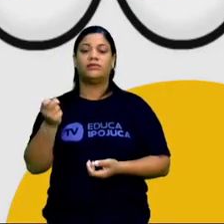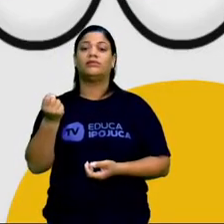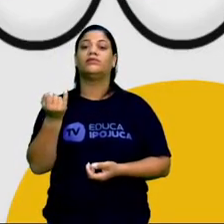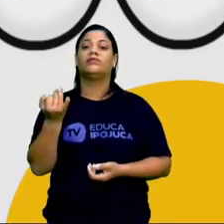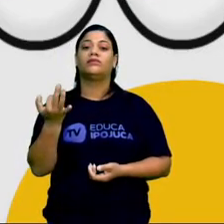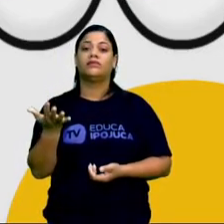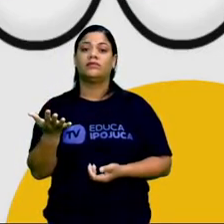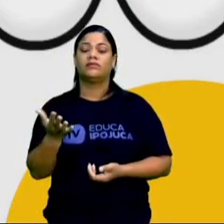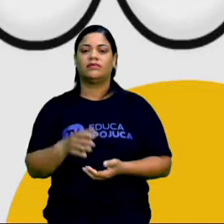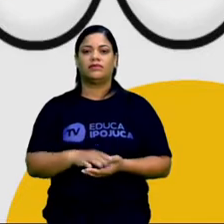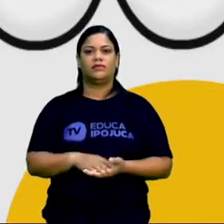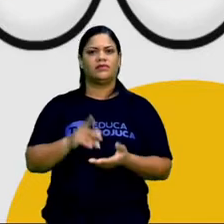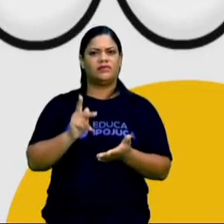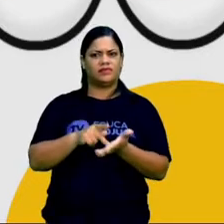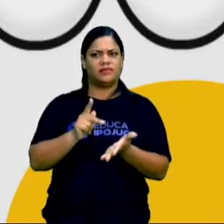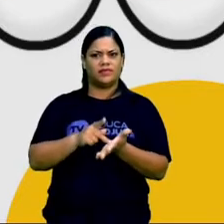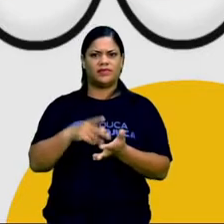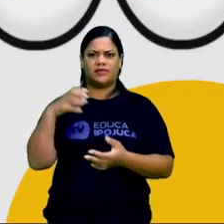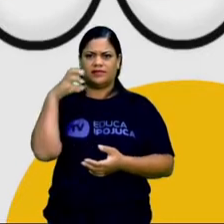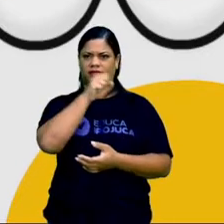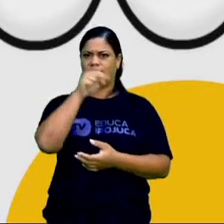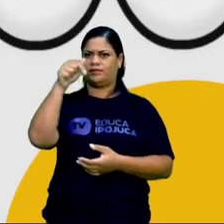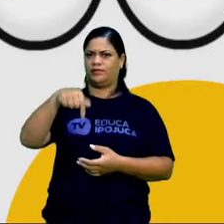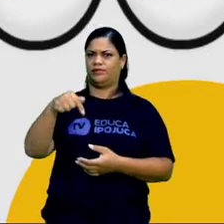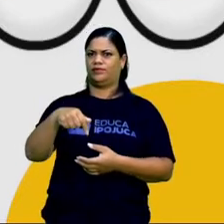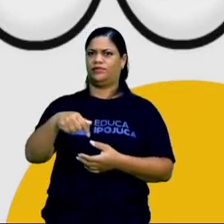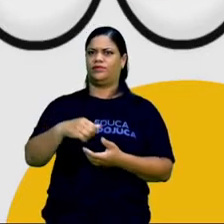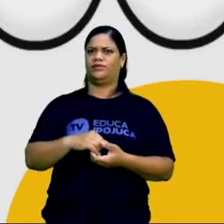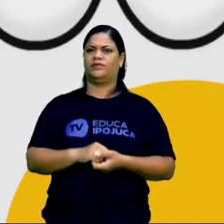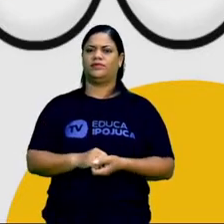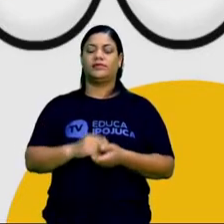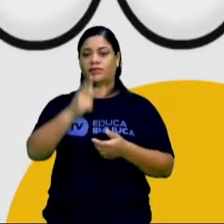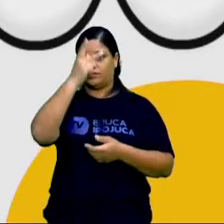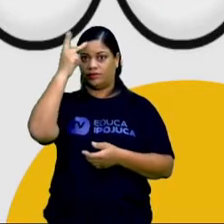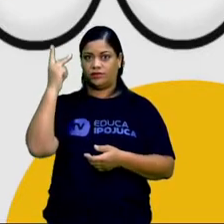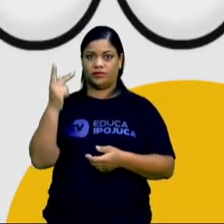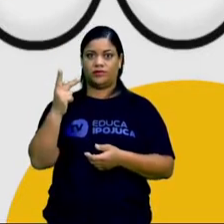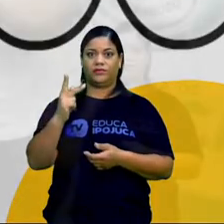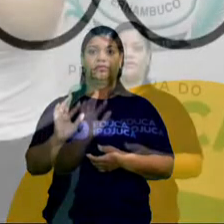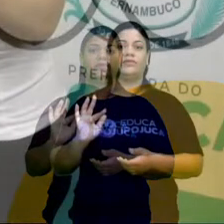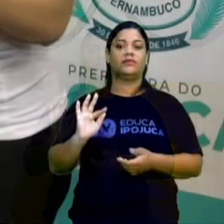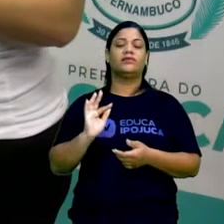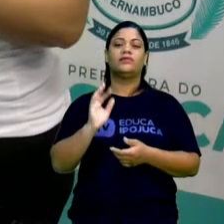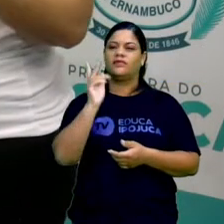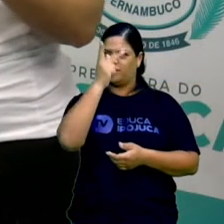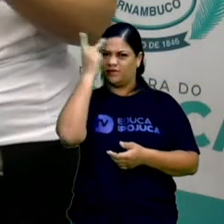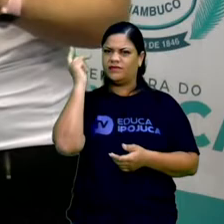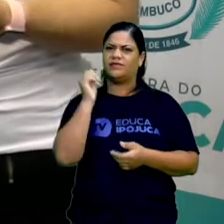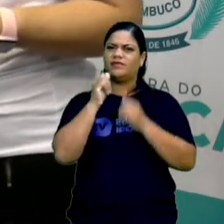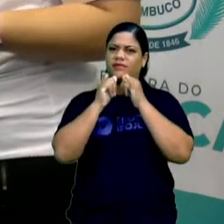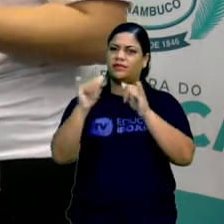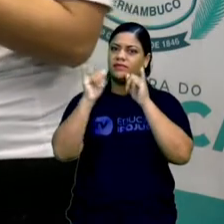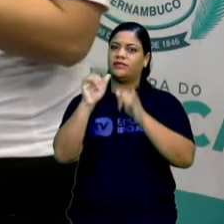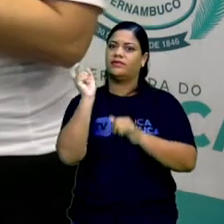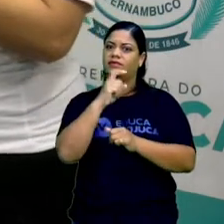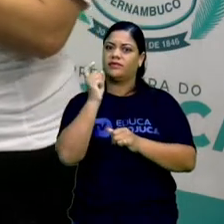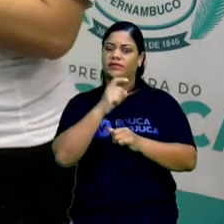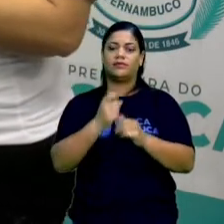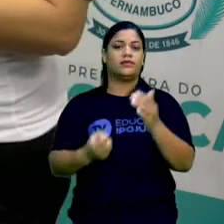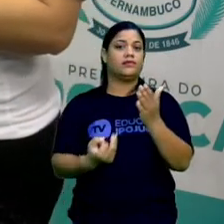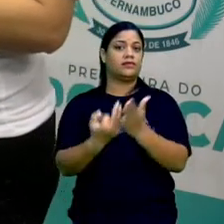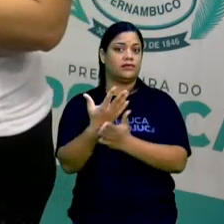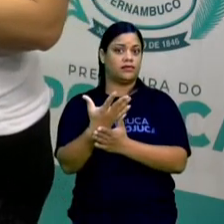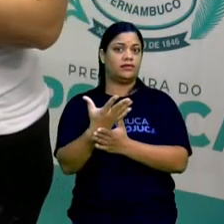Ela é recente mesmo? Às vezes, as pessoas propagam a fake news com notícias que aconteceram, mas não